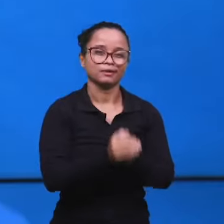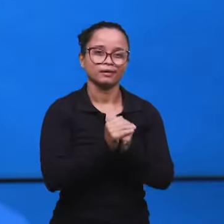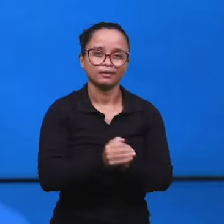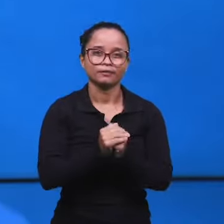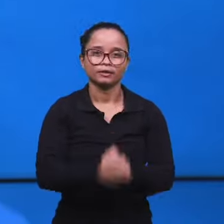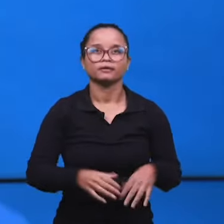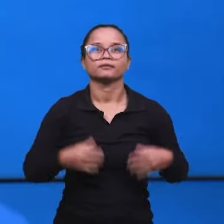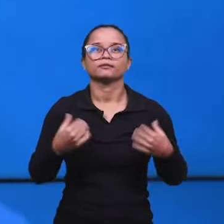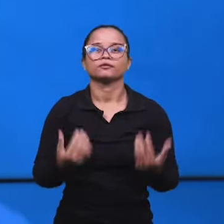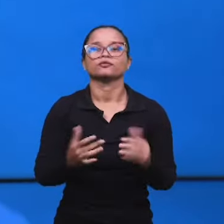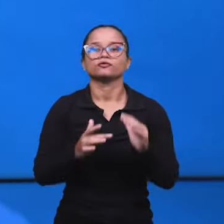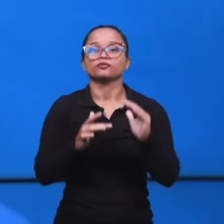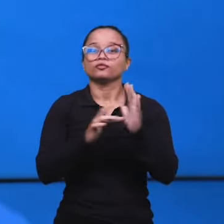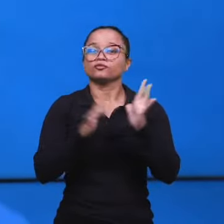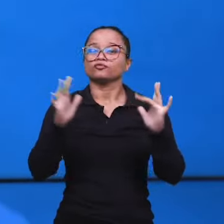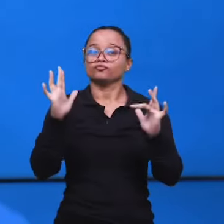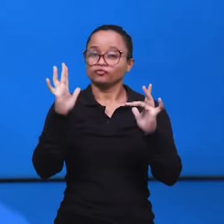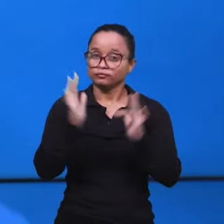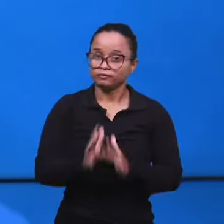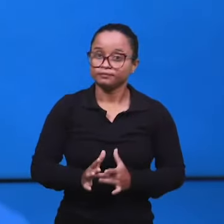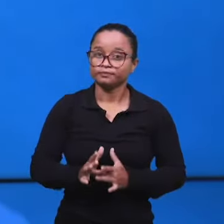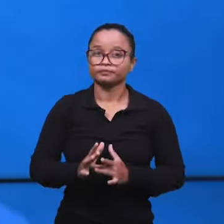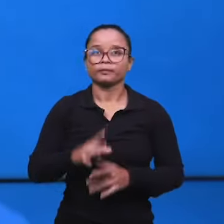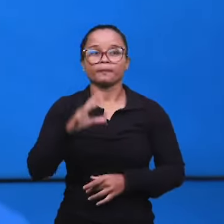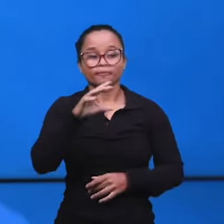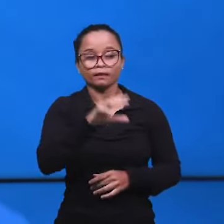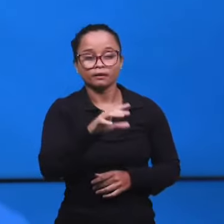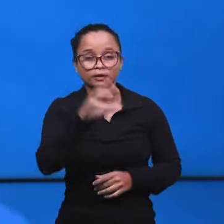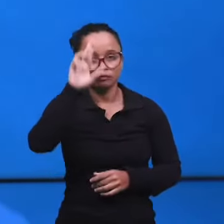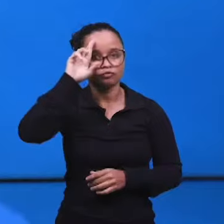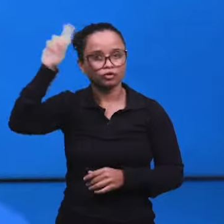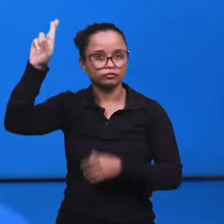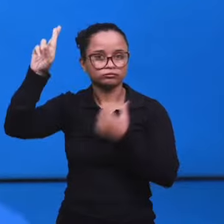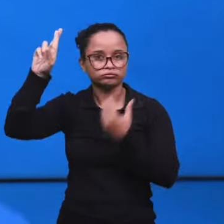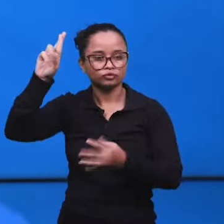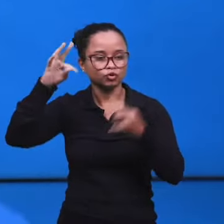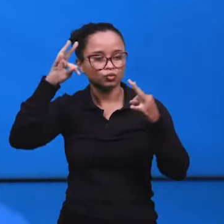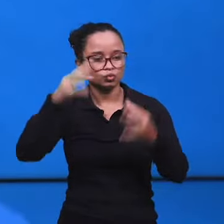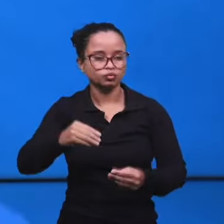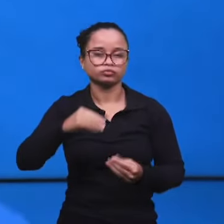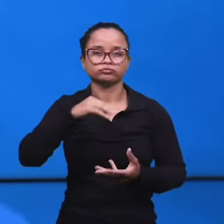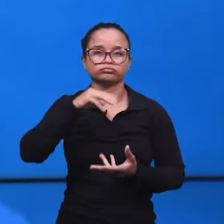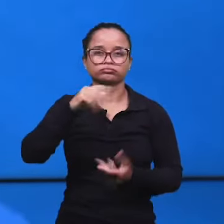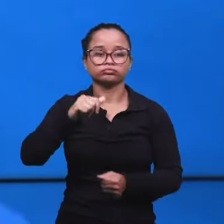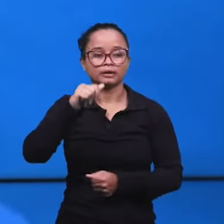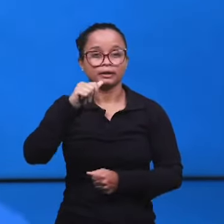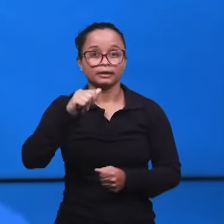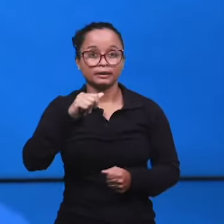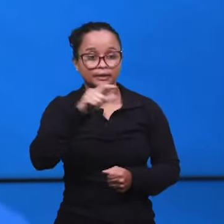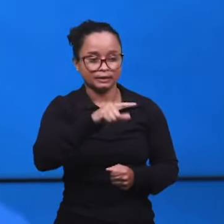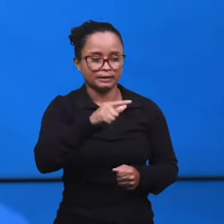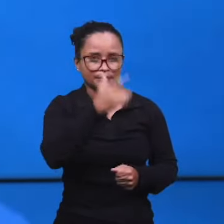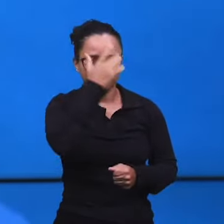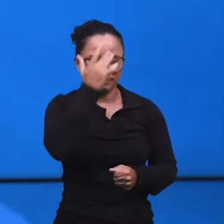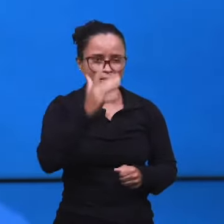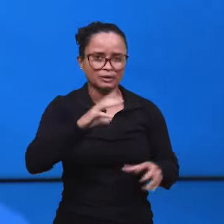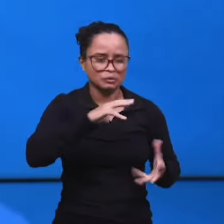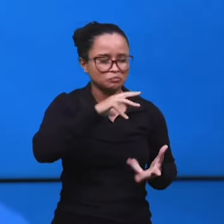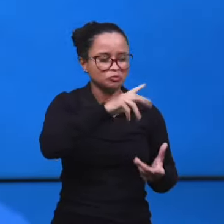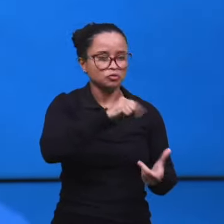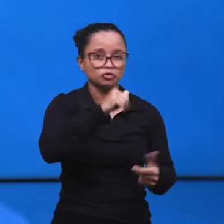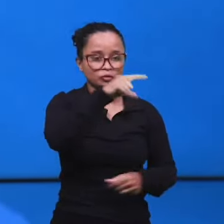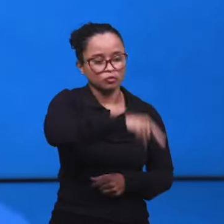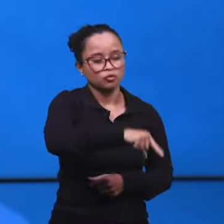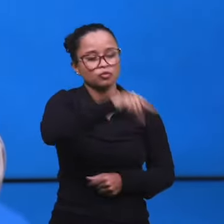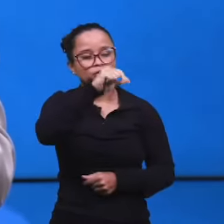Foi isso que o senhor Jesus fez, né? Ele tirou, ele como o senhor, né? De todas as coisas, nos tirou da multidão,